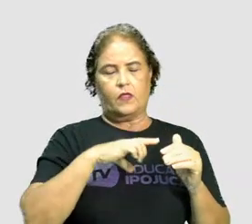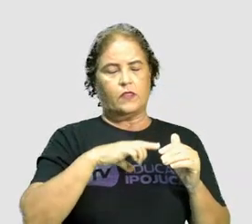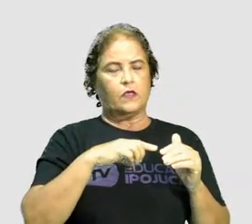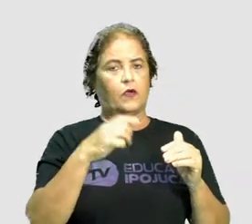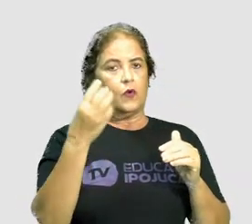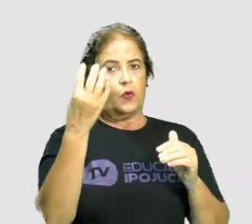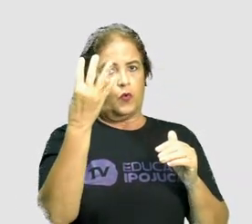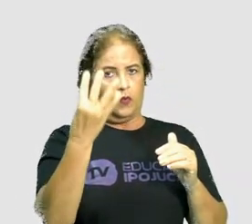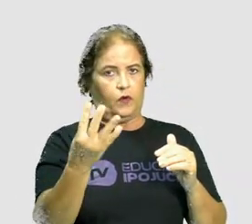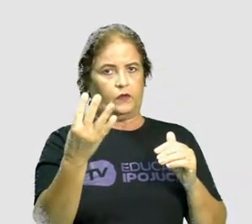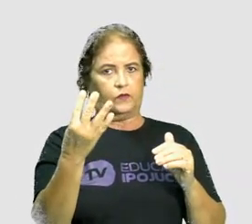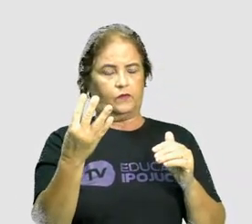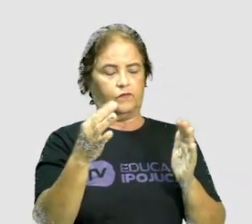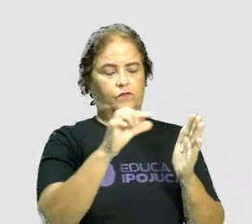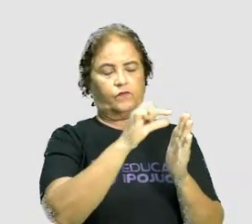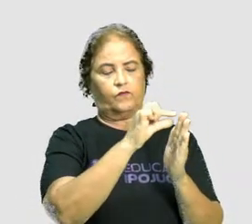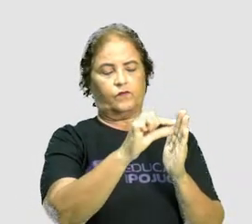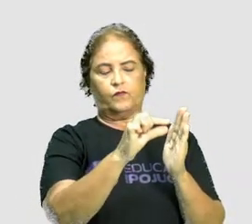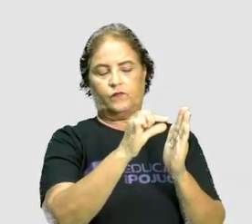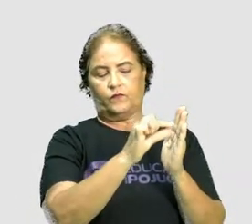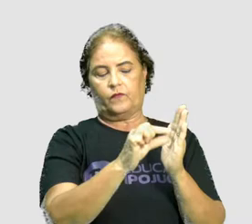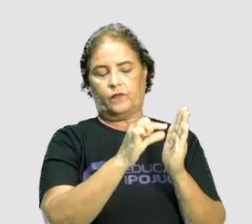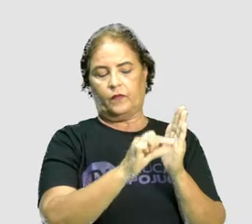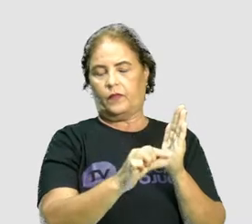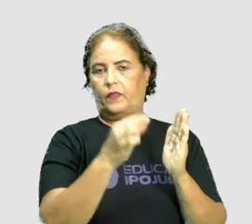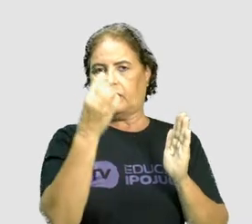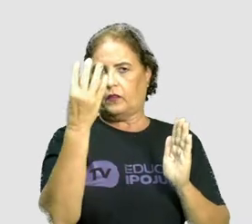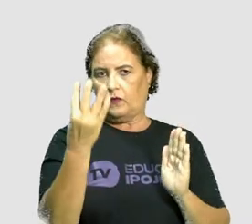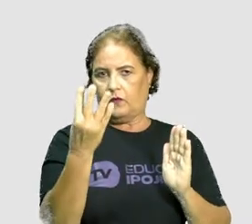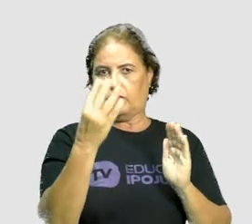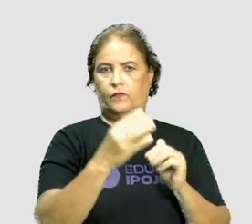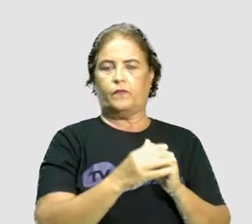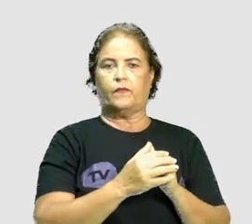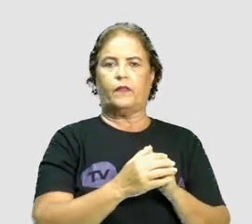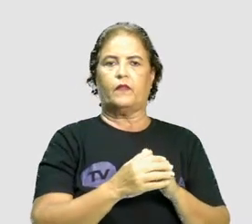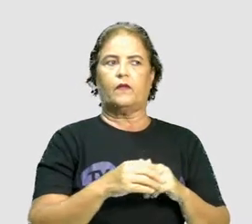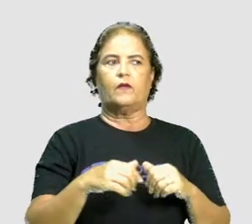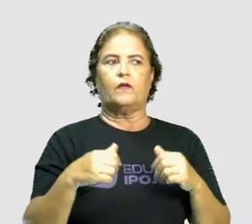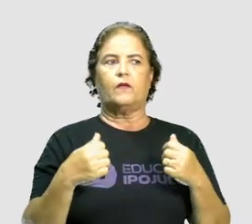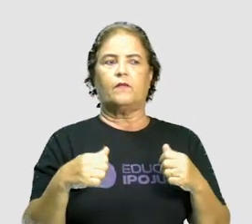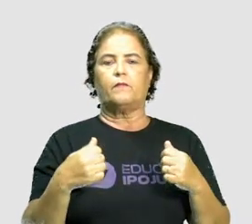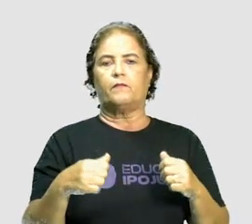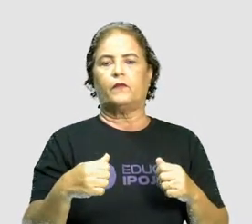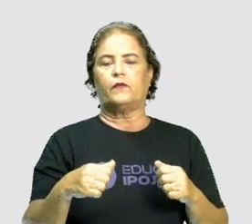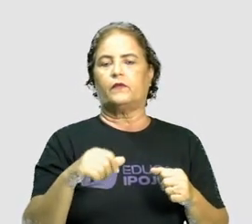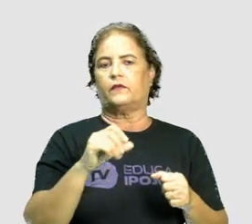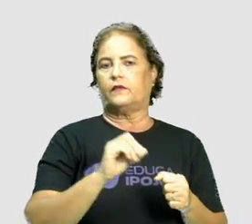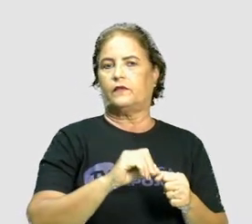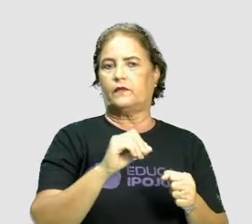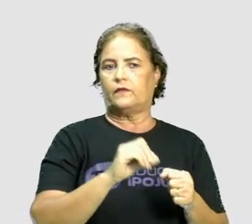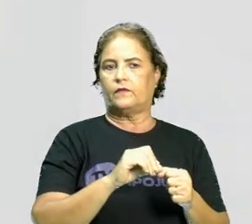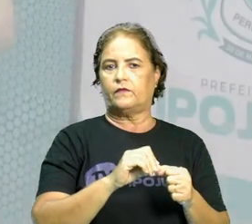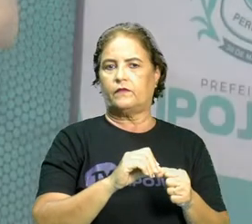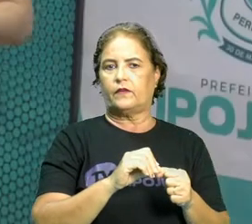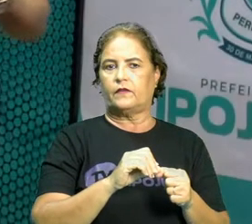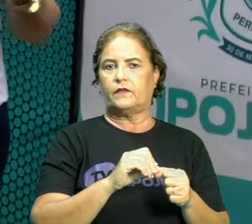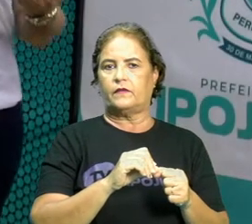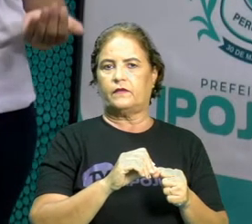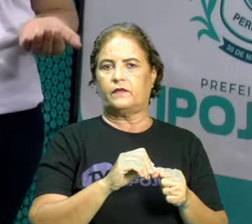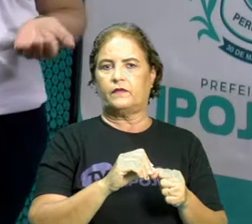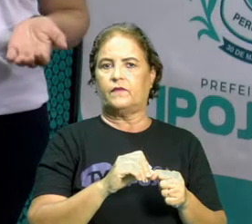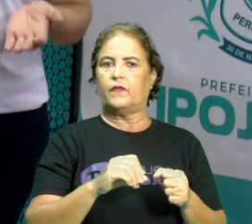no mínimo, quatro estrofes. Então, essas estrofes, você pode produzi-las em